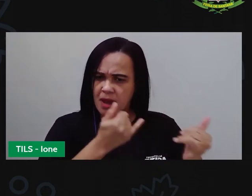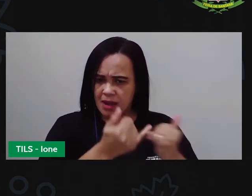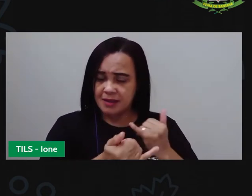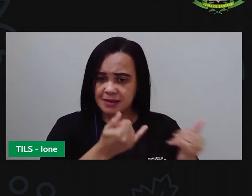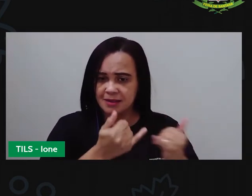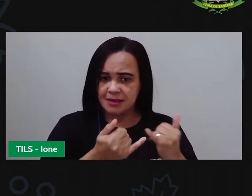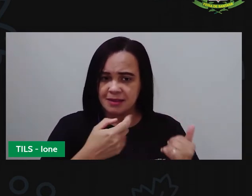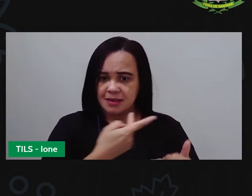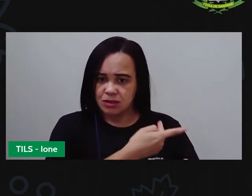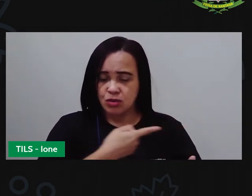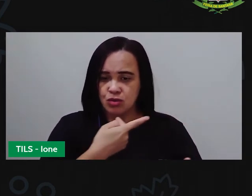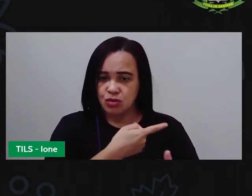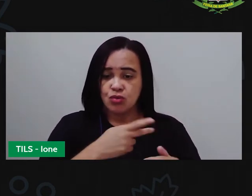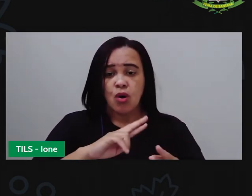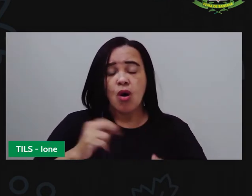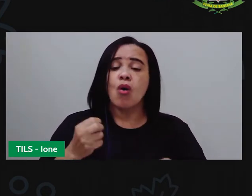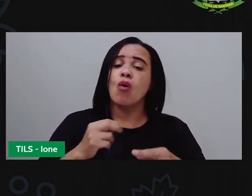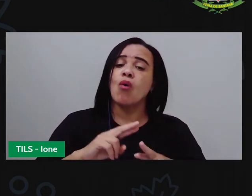O que a gente tem de diferente?